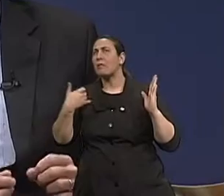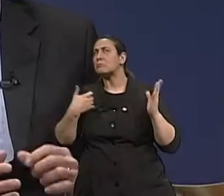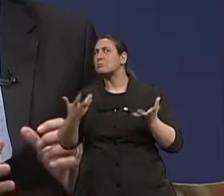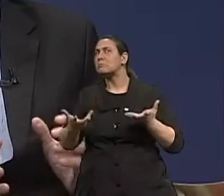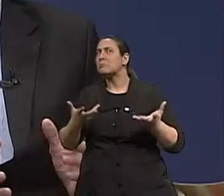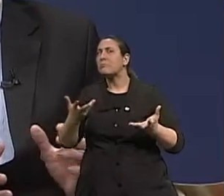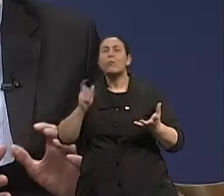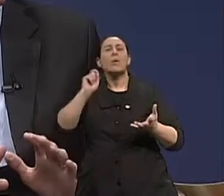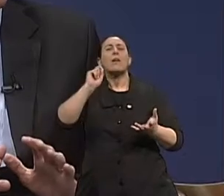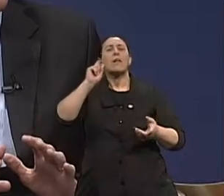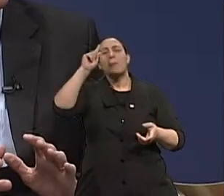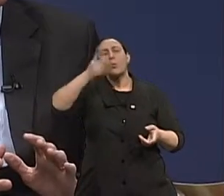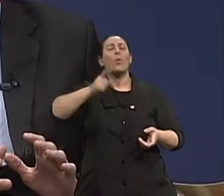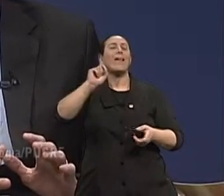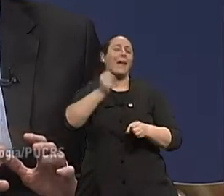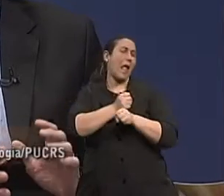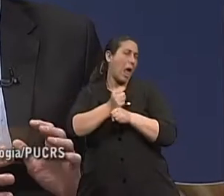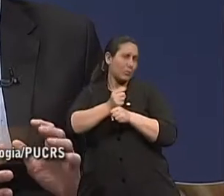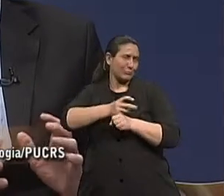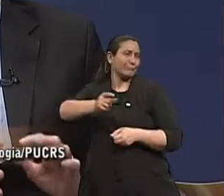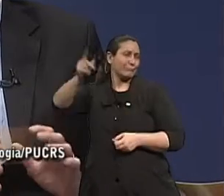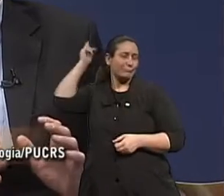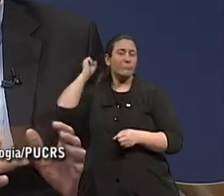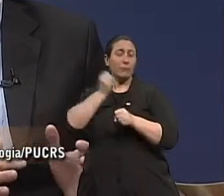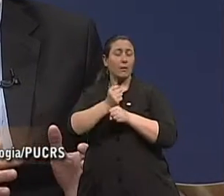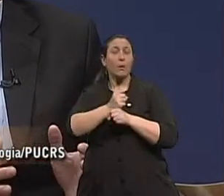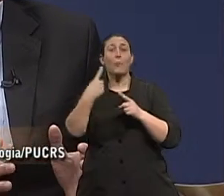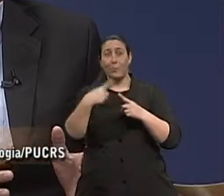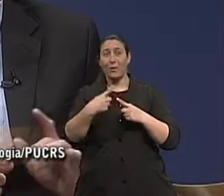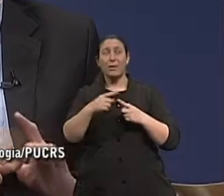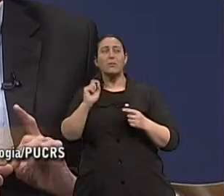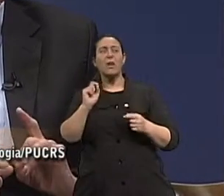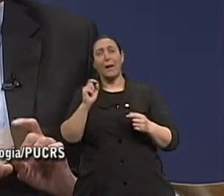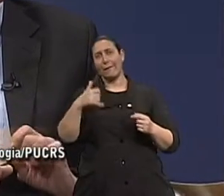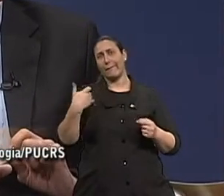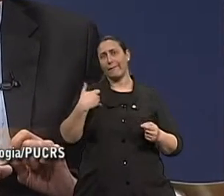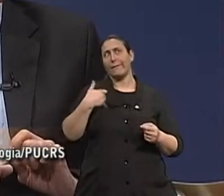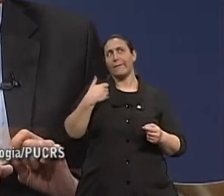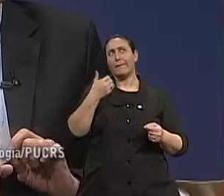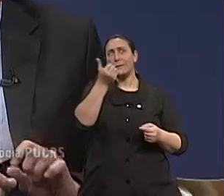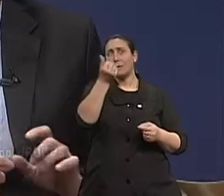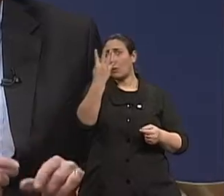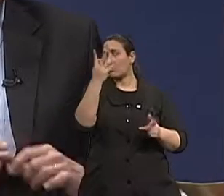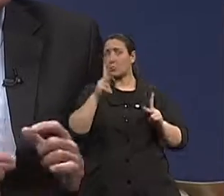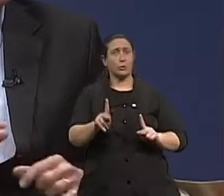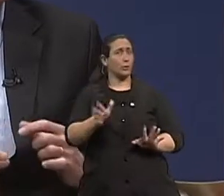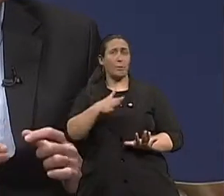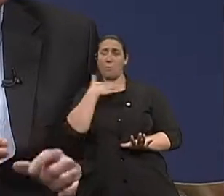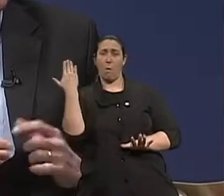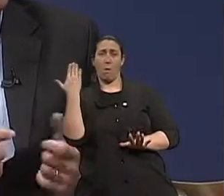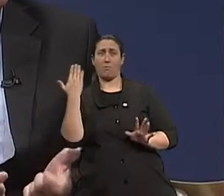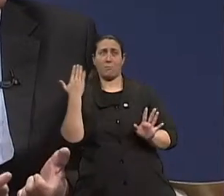assim, determinada há muito tempo atrás. Quando a expectativa de vida no Brasil era 64 anos. Então, em